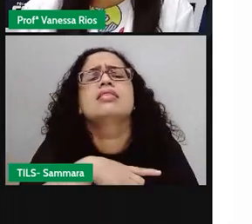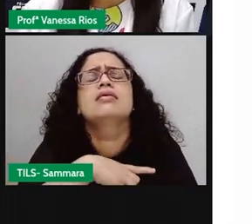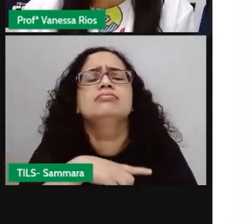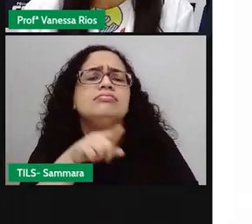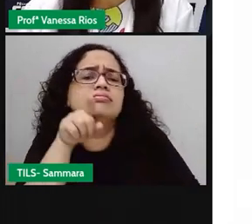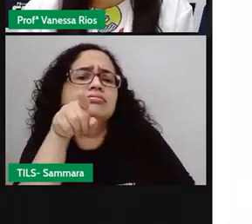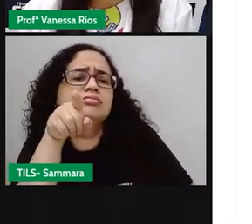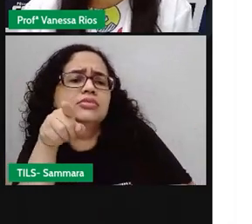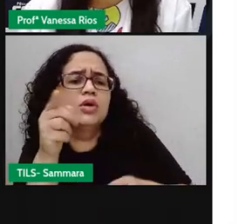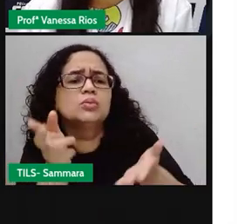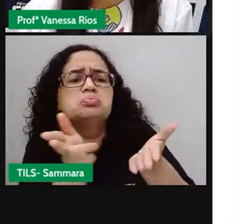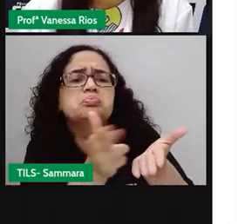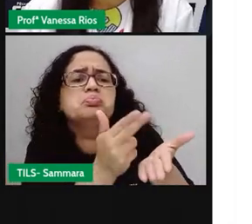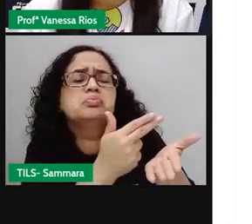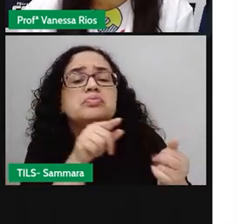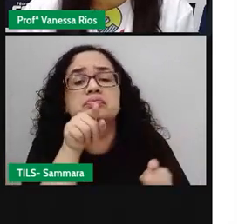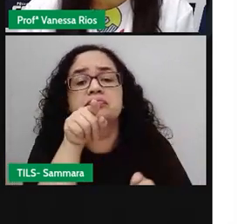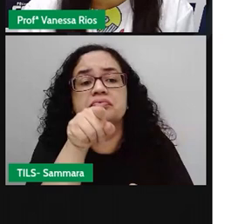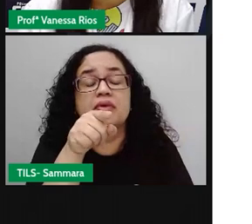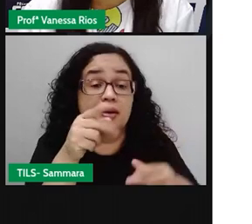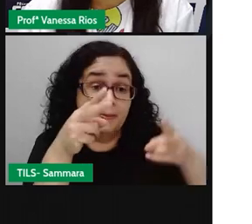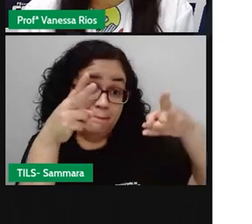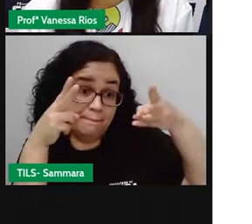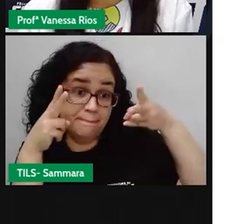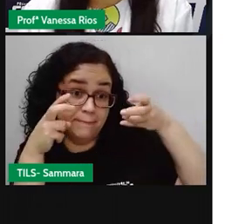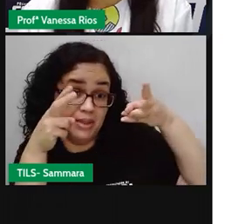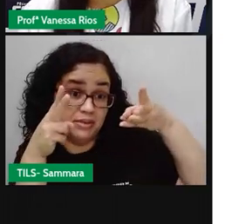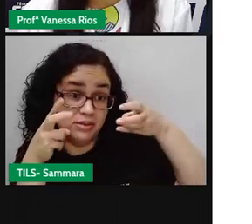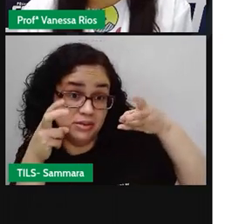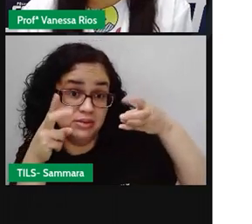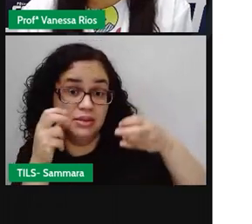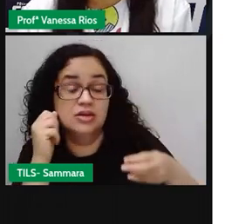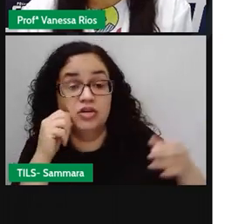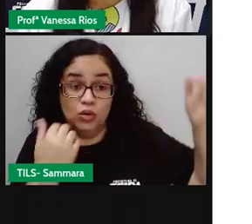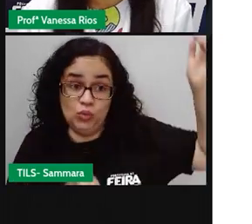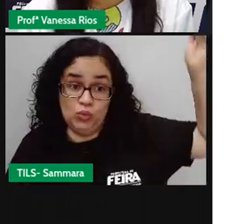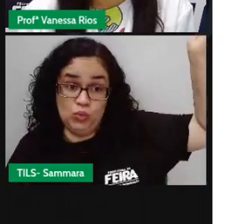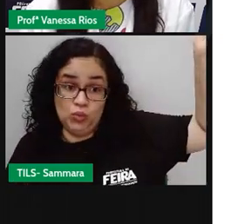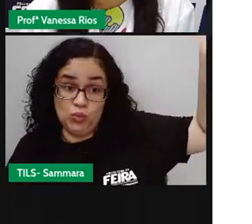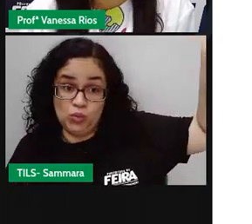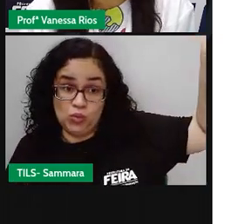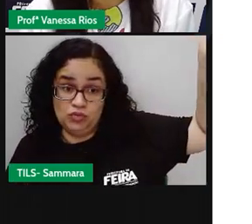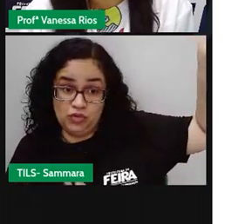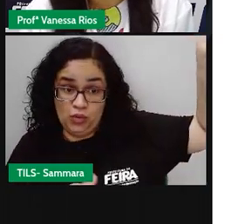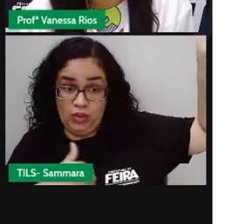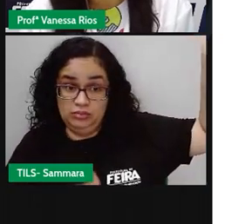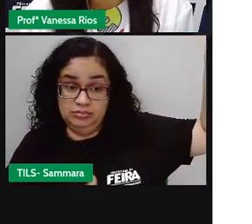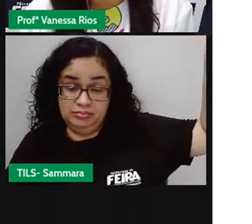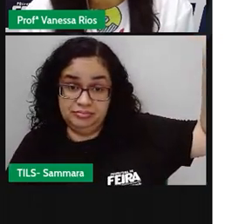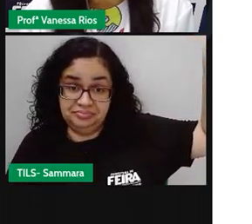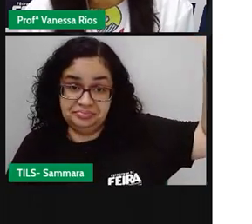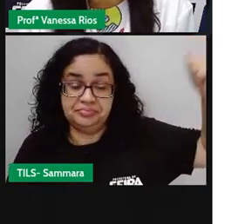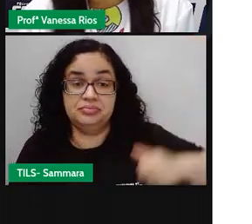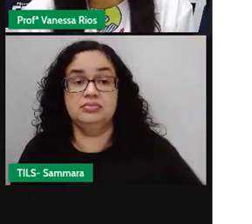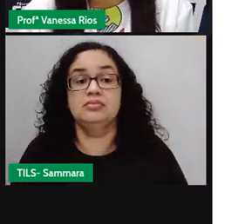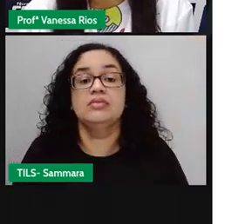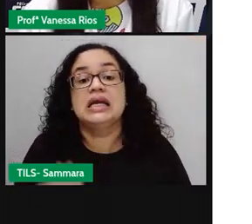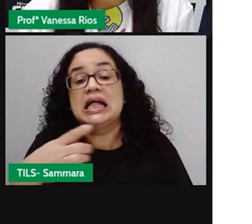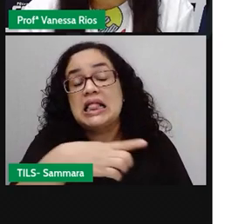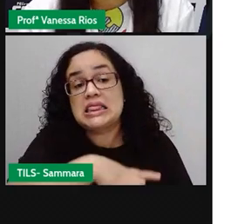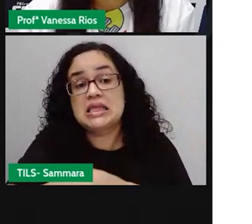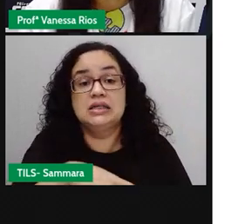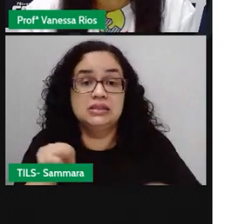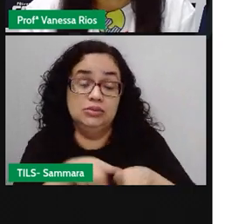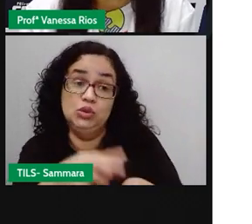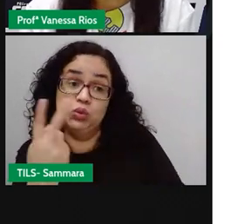imagem. Percebam aí, nós vemos aí uma viola, um violão, temos aí